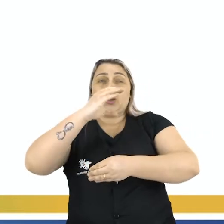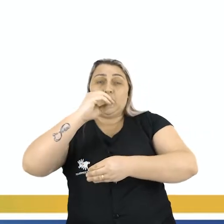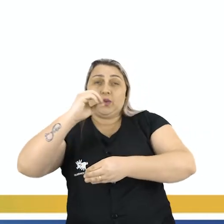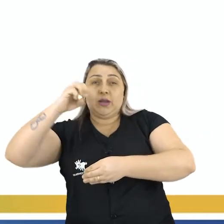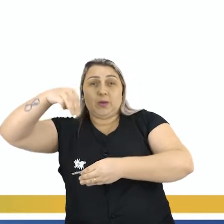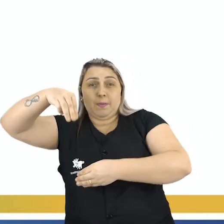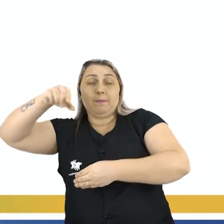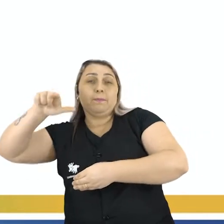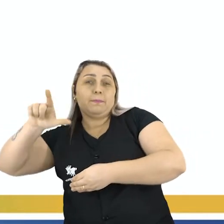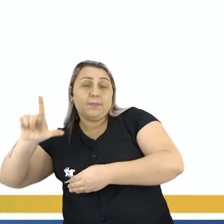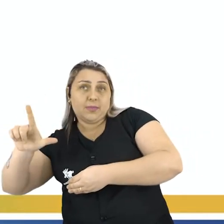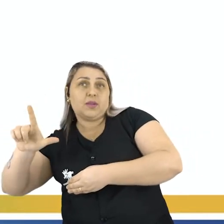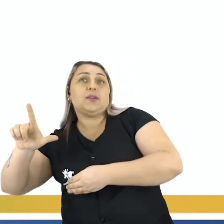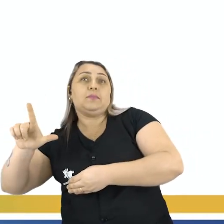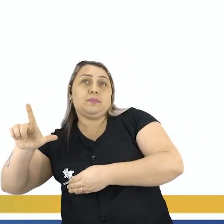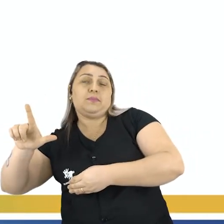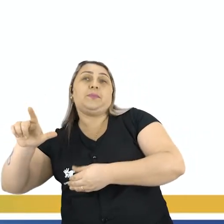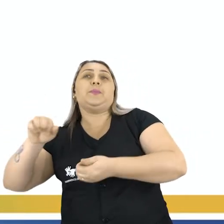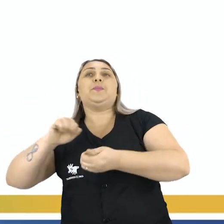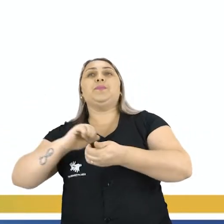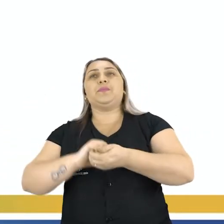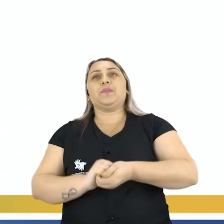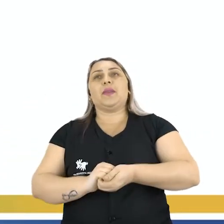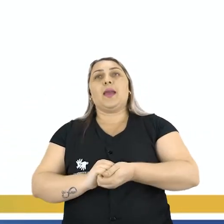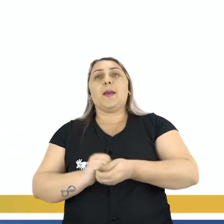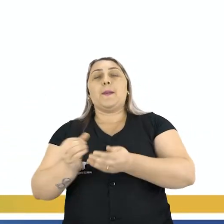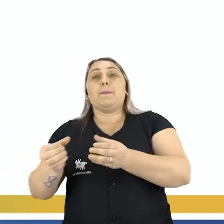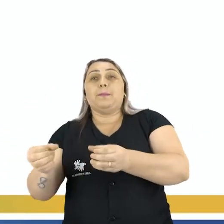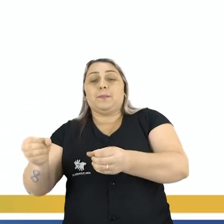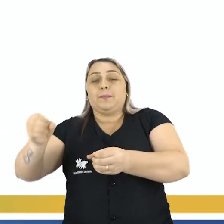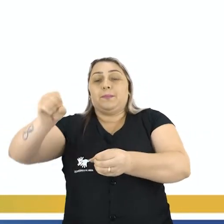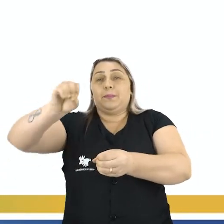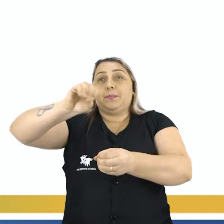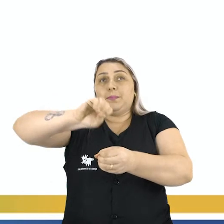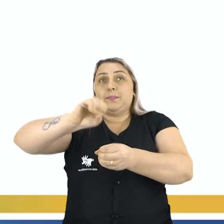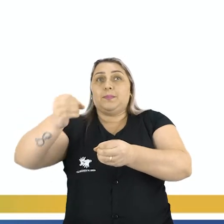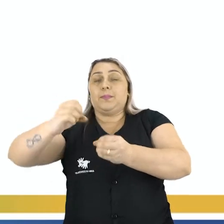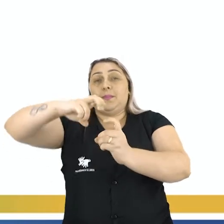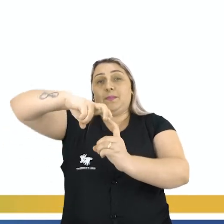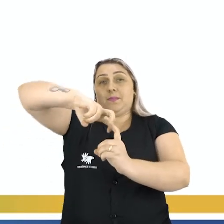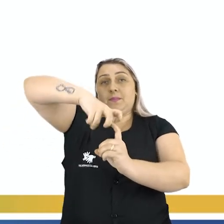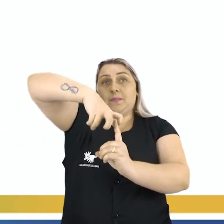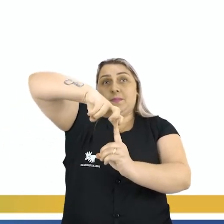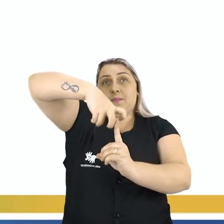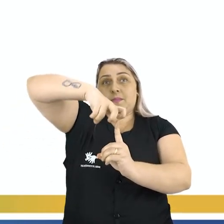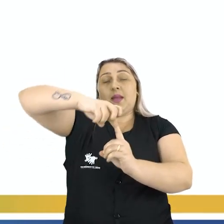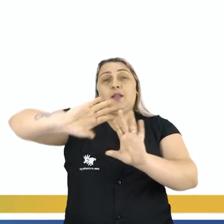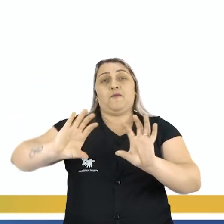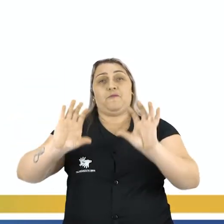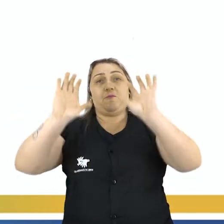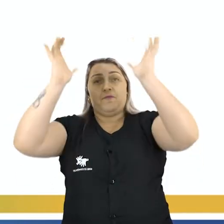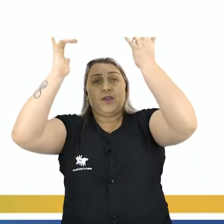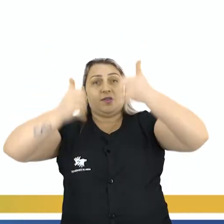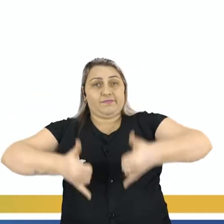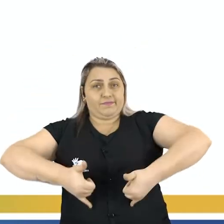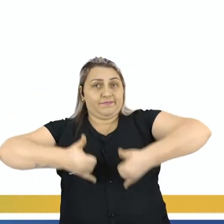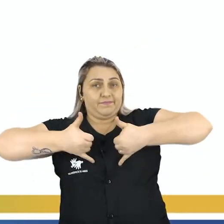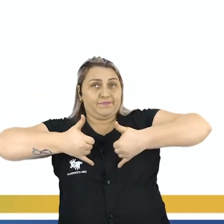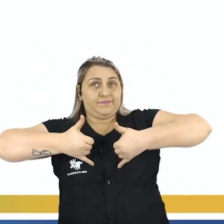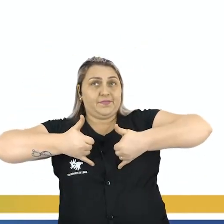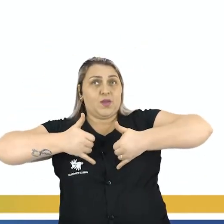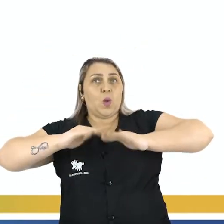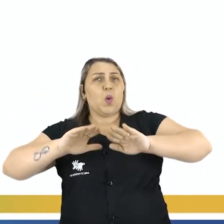ml, né? Ou de 200 ml Para servir refrigerante em sua festa de aniversário